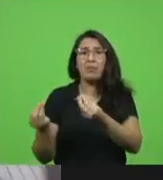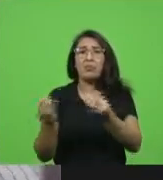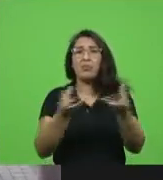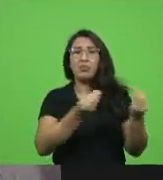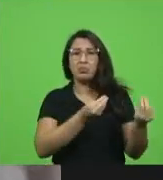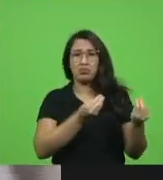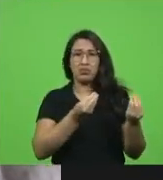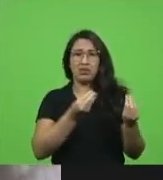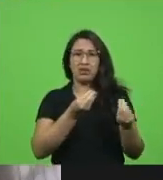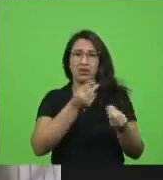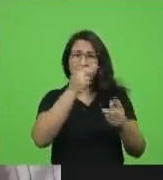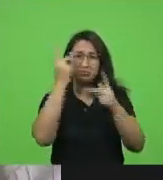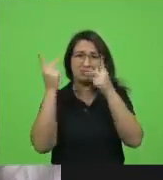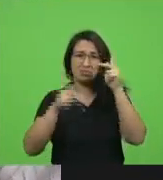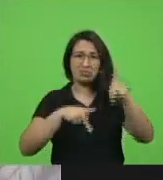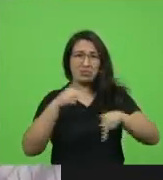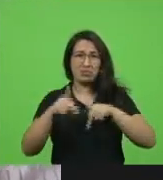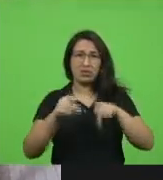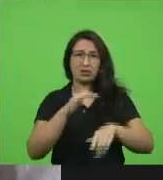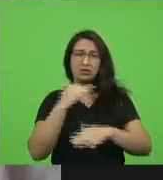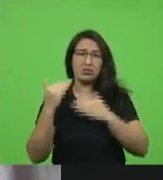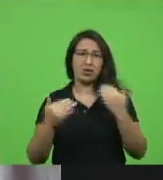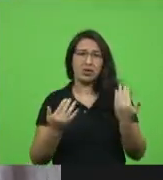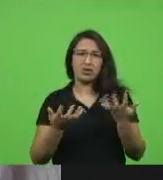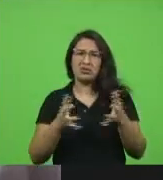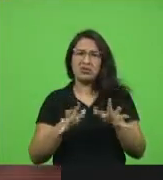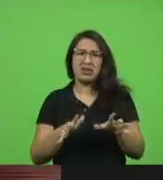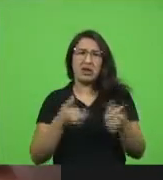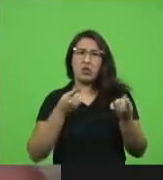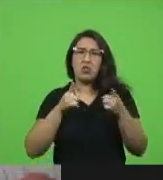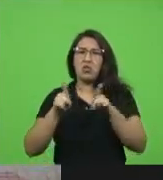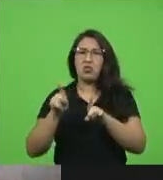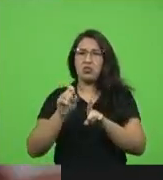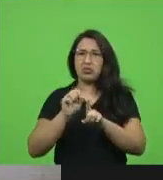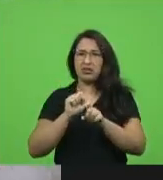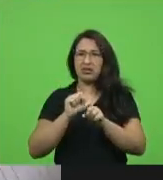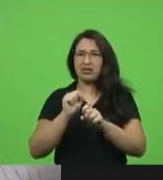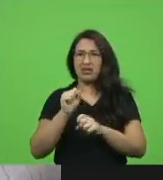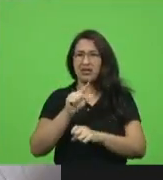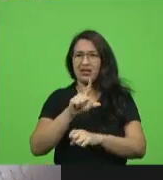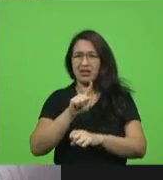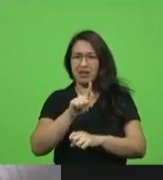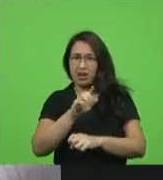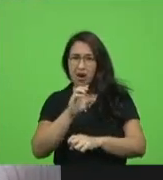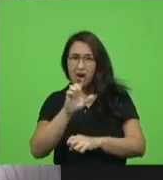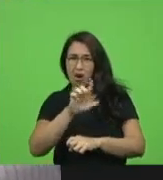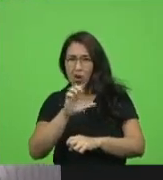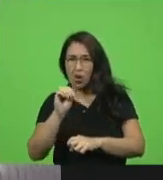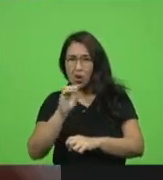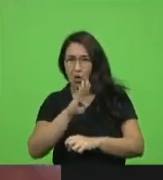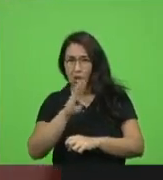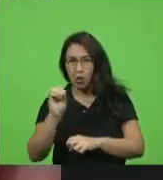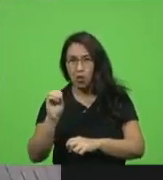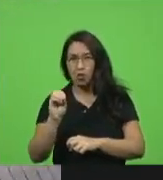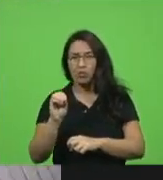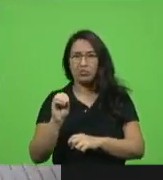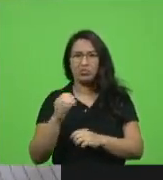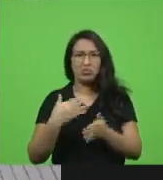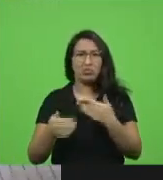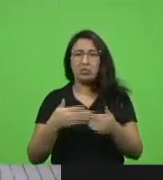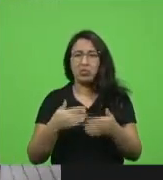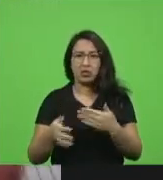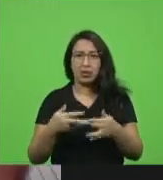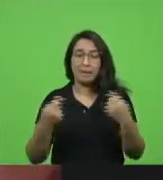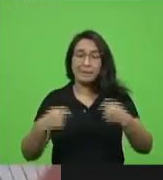eu não quero saber se tem briga com a globo se não tem briga com a globo nós precisamos